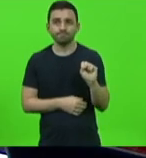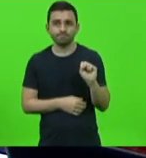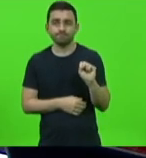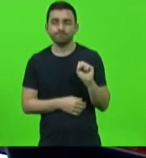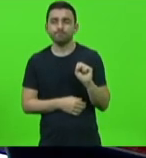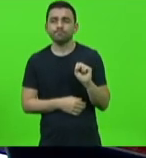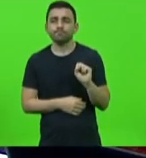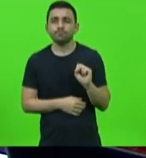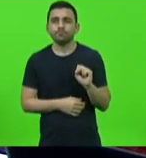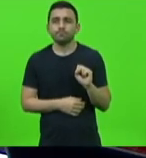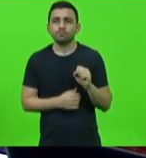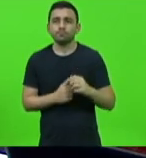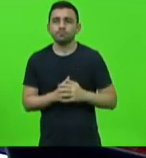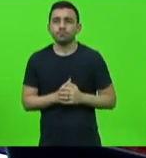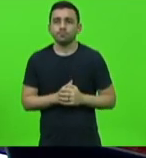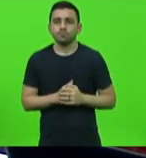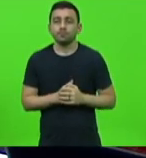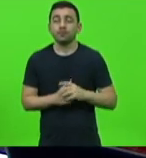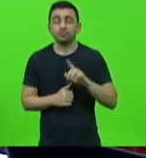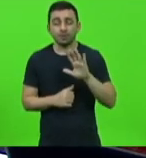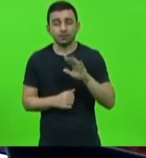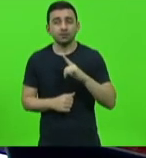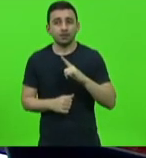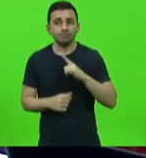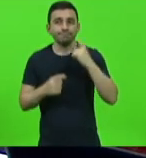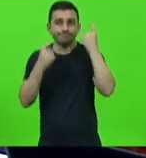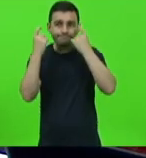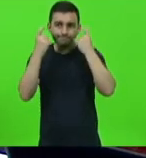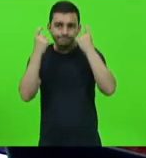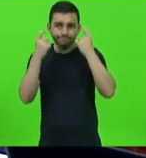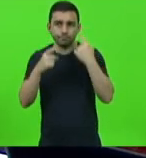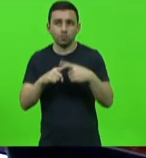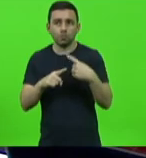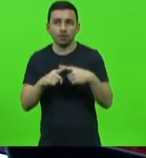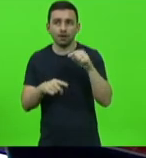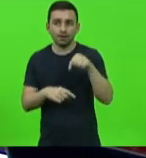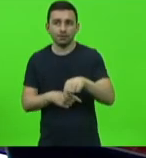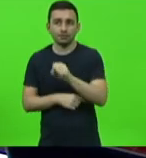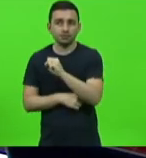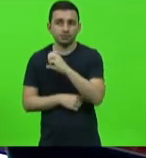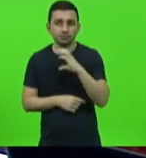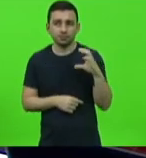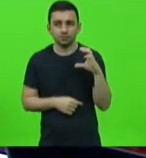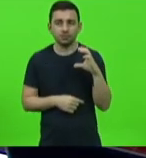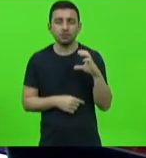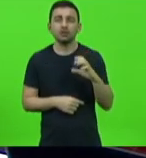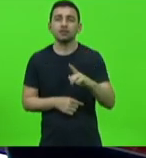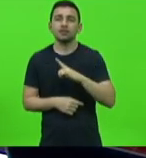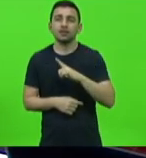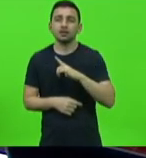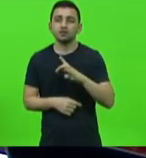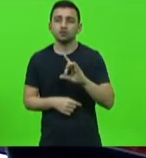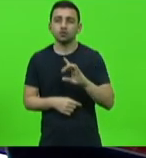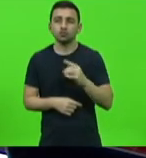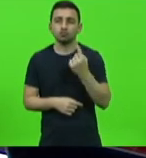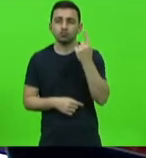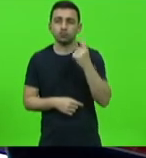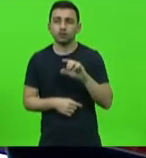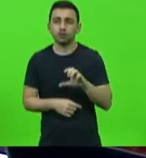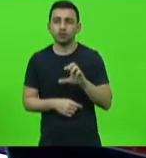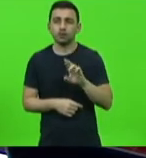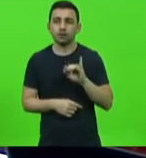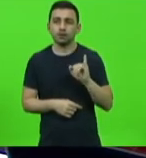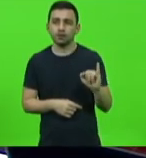uma preocupação porque aqui em Santa Catarina só existe um CRI um chamado CRI